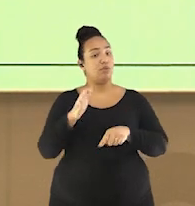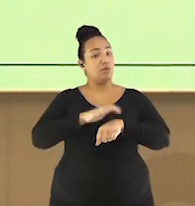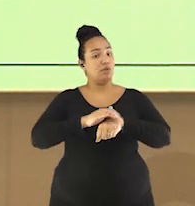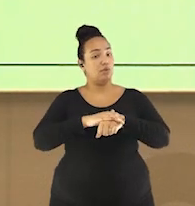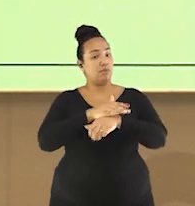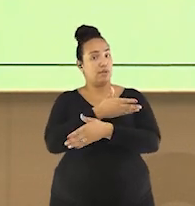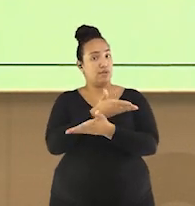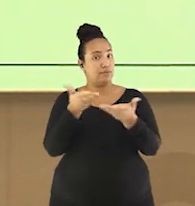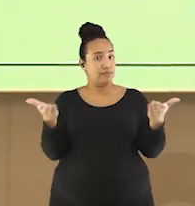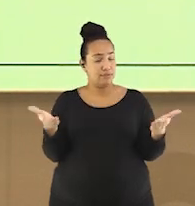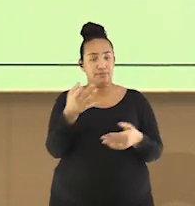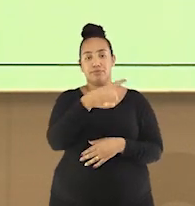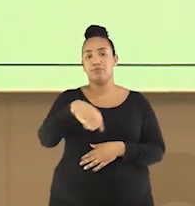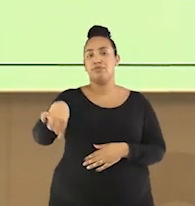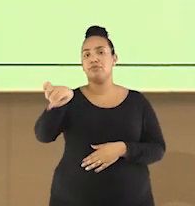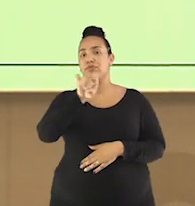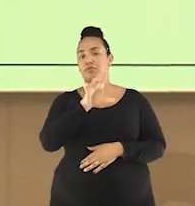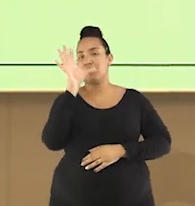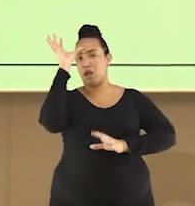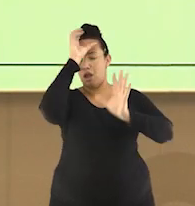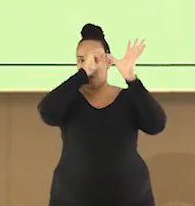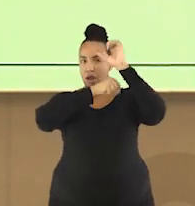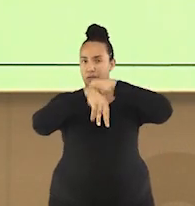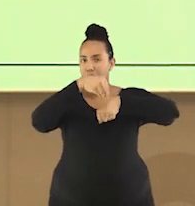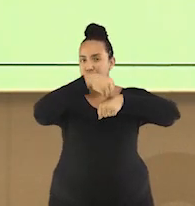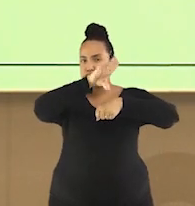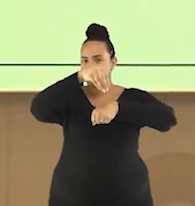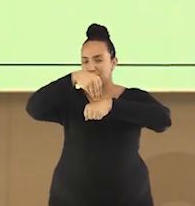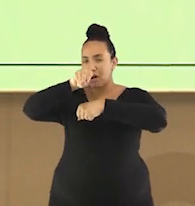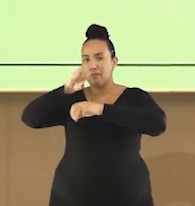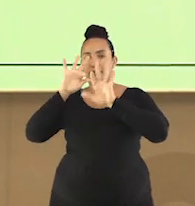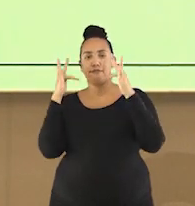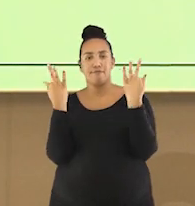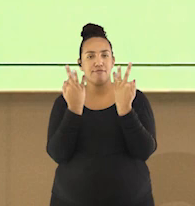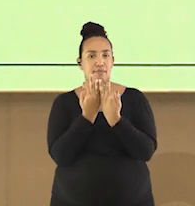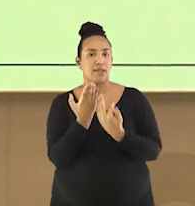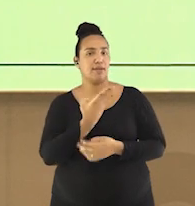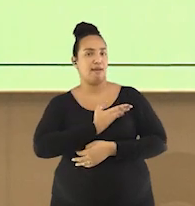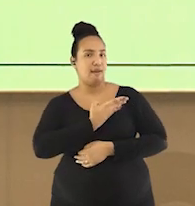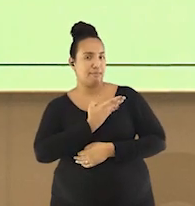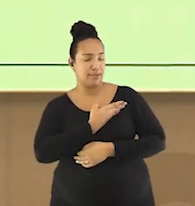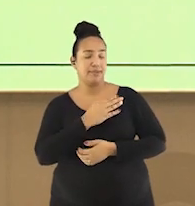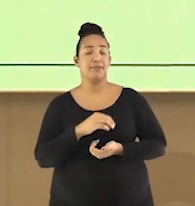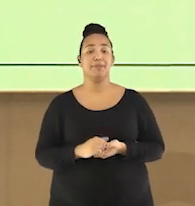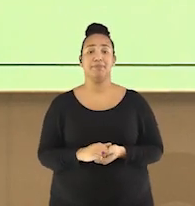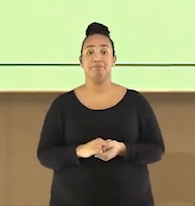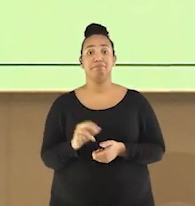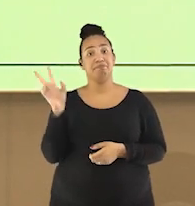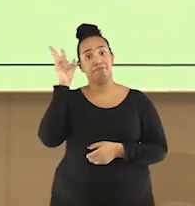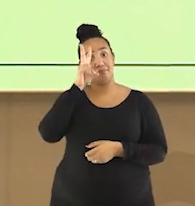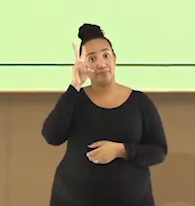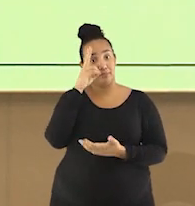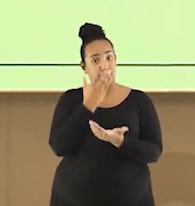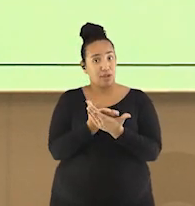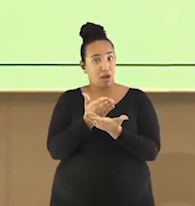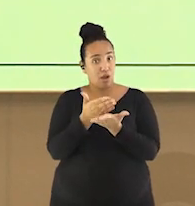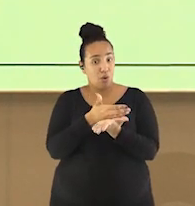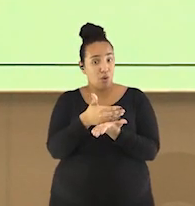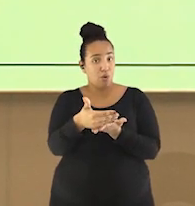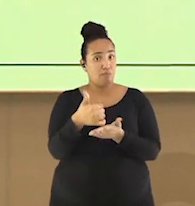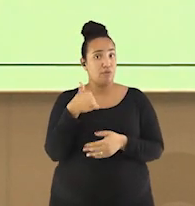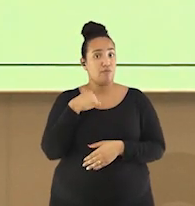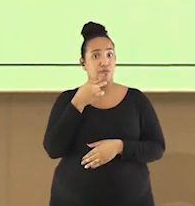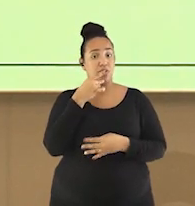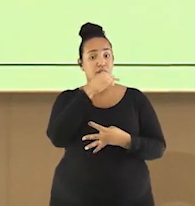você. Compartilhe tudo o que vocês aprenderam nessa aula com família e amigos. Lembra que no início da aula, citamos as